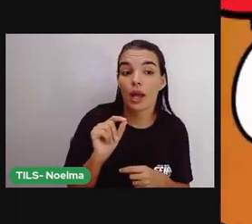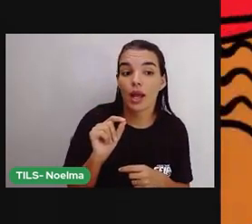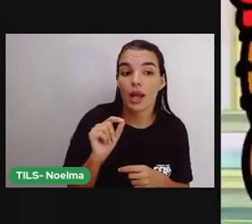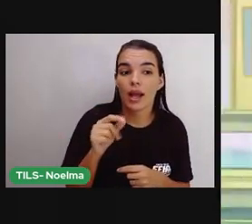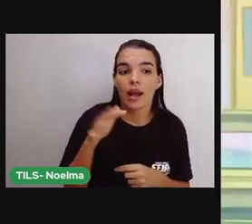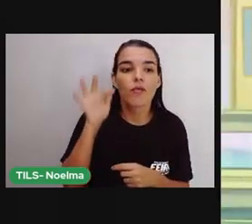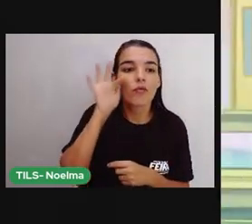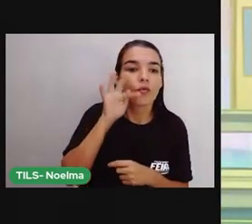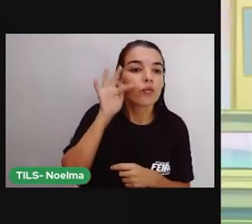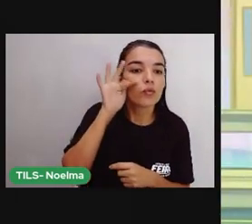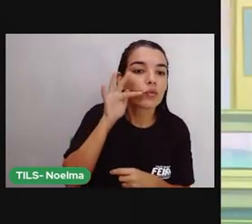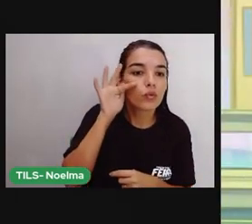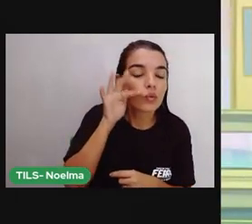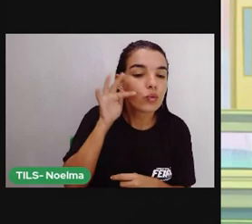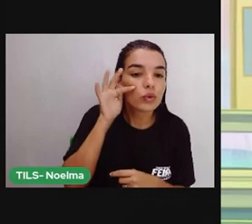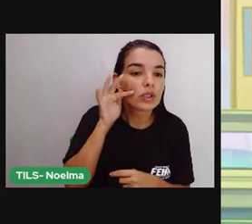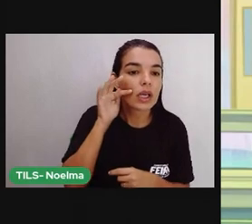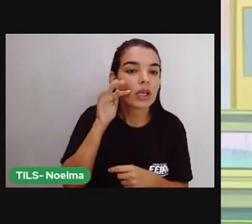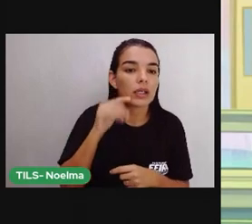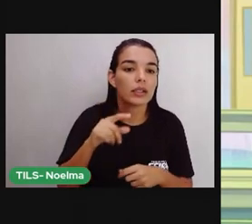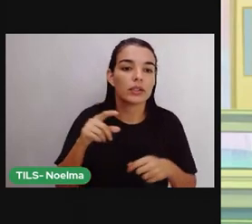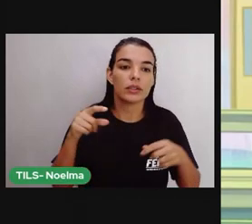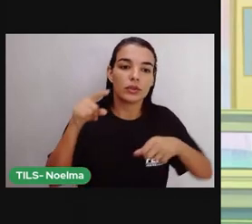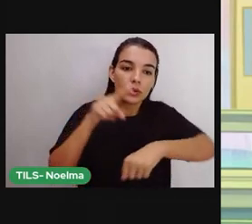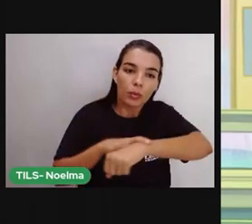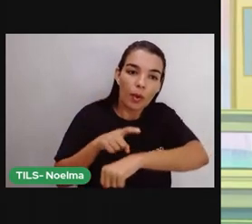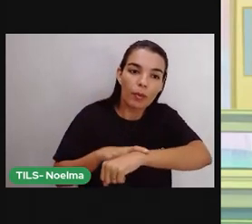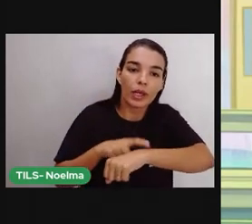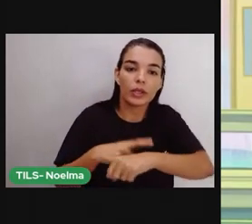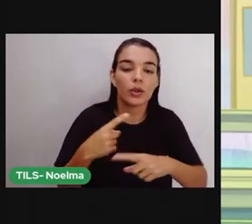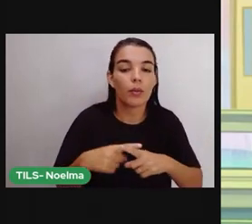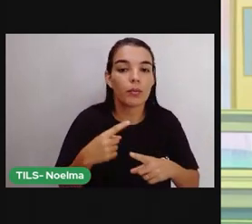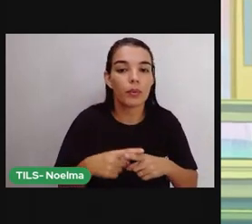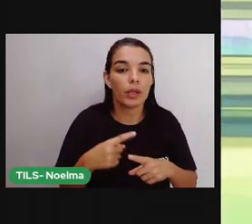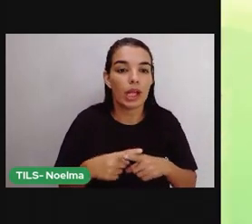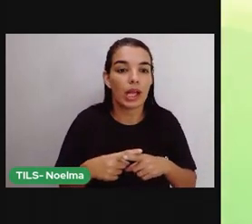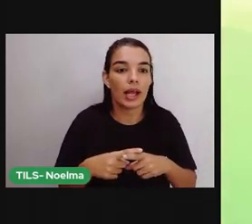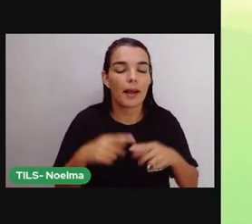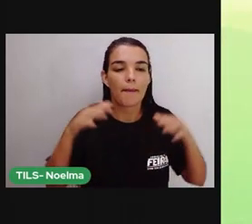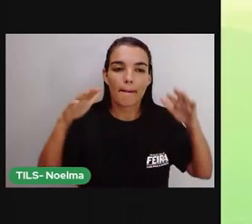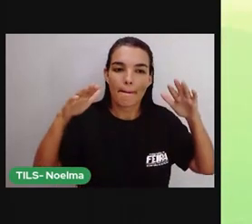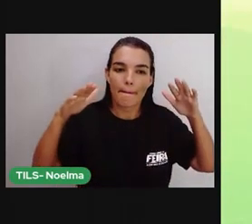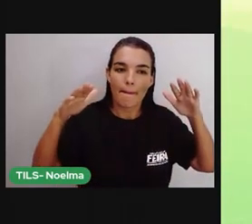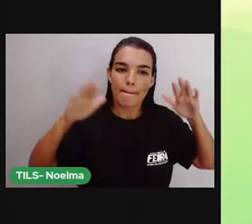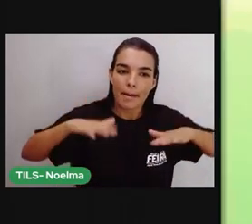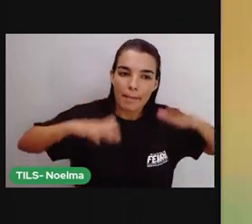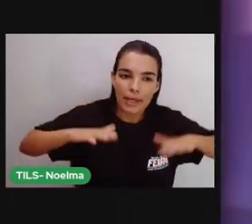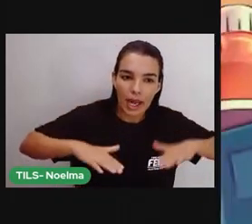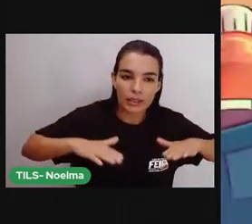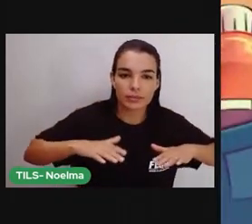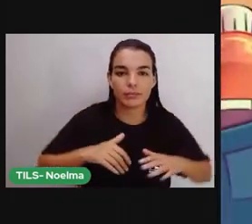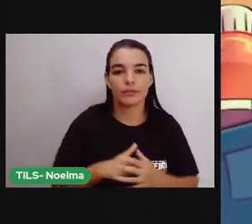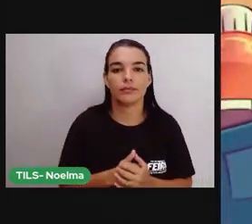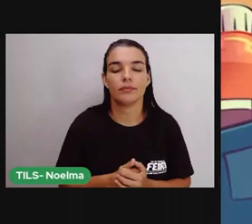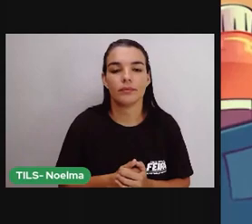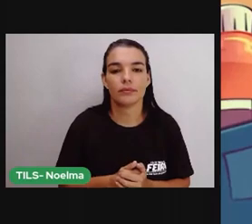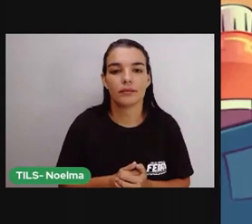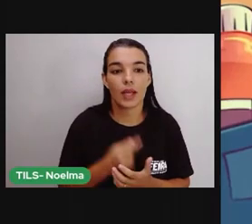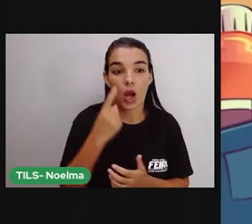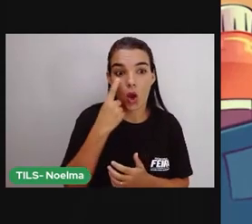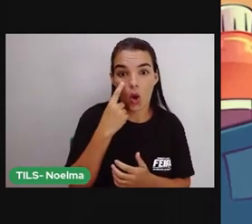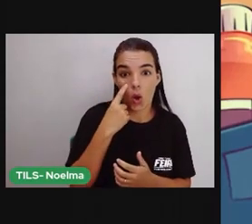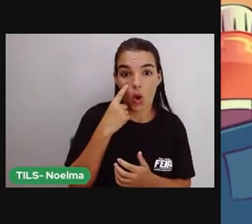Geralmente, os produtos em destaque e na altura dos olhos são mais caros. É só buscar nas prateleiras opções mais baratas. É sempre bom